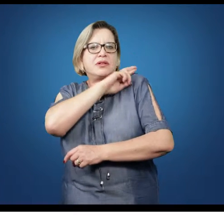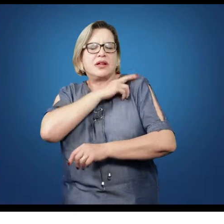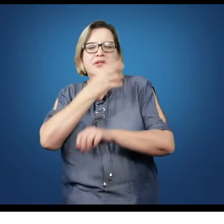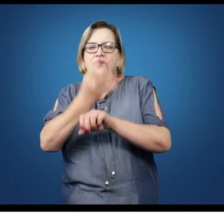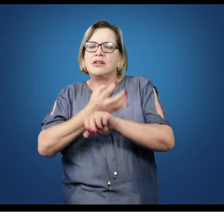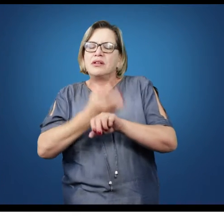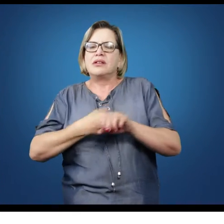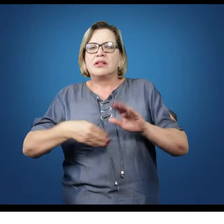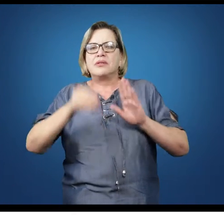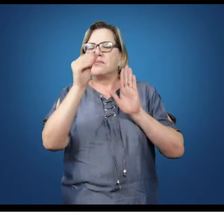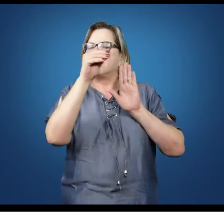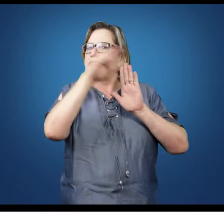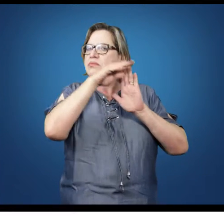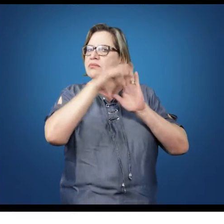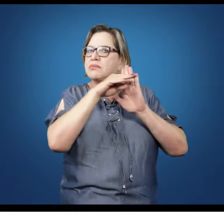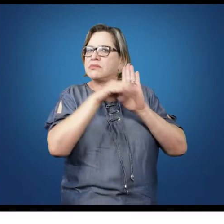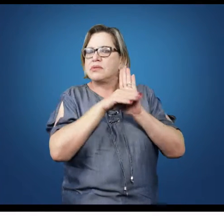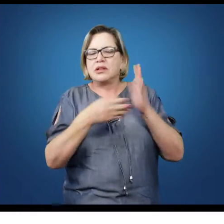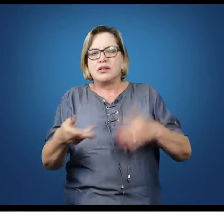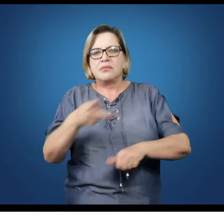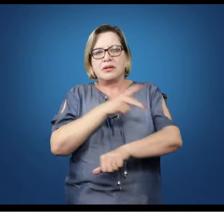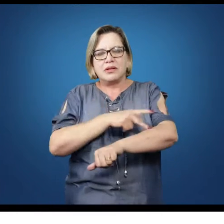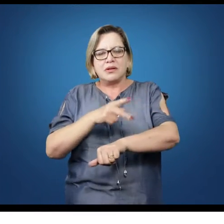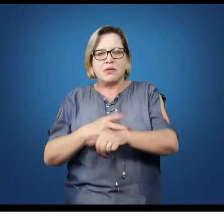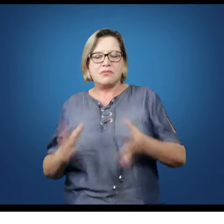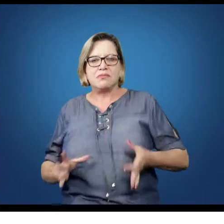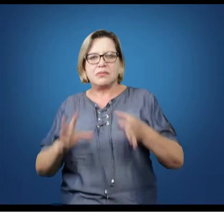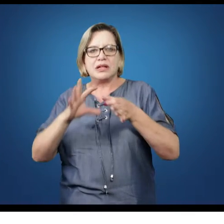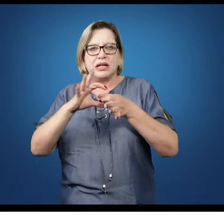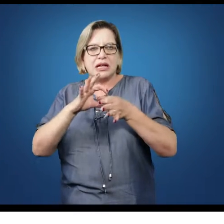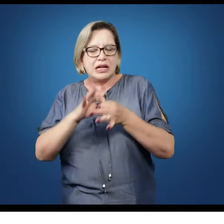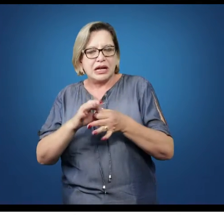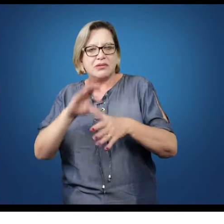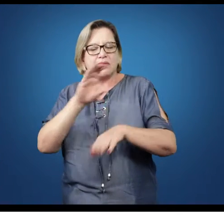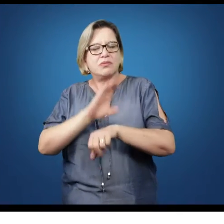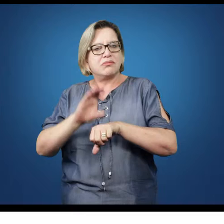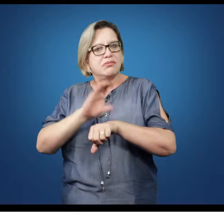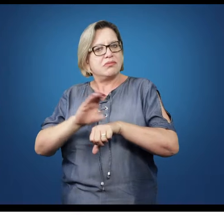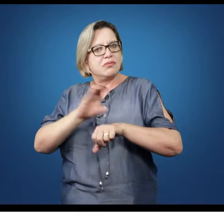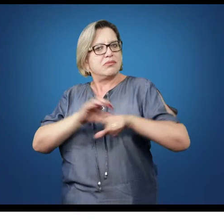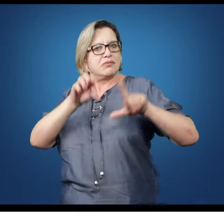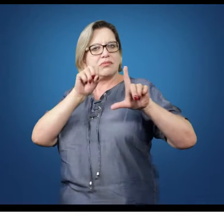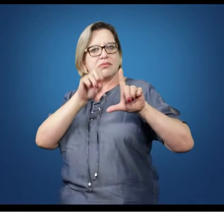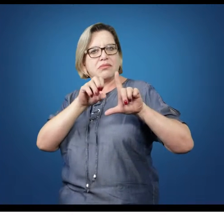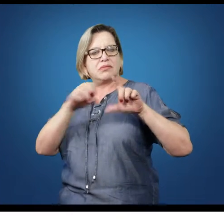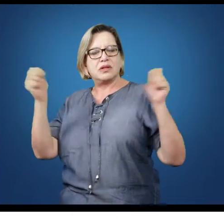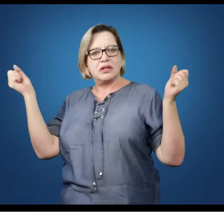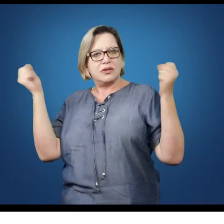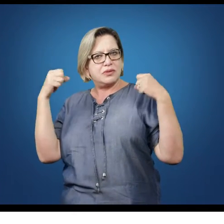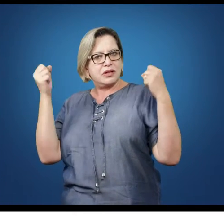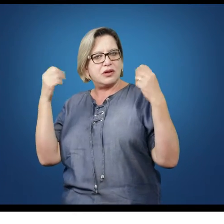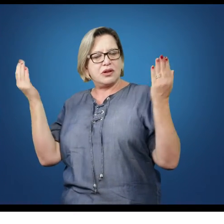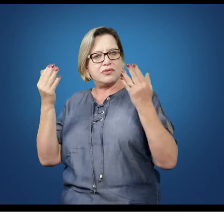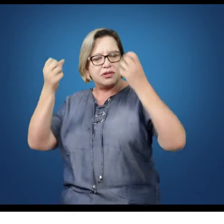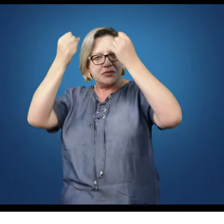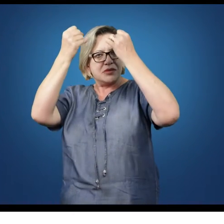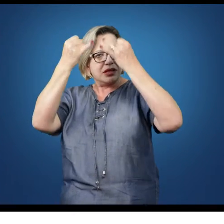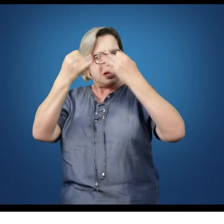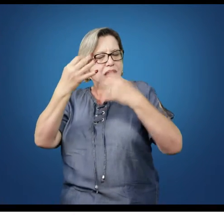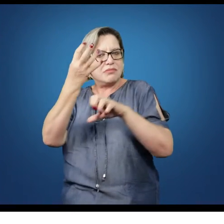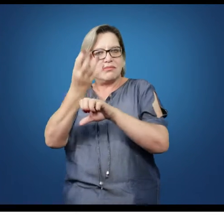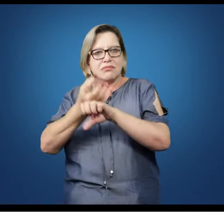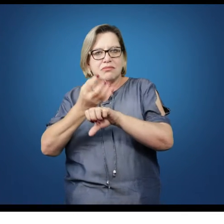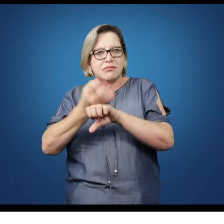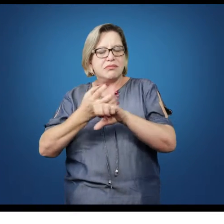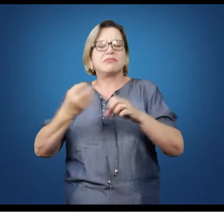pedagógicos integrados no curso de licenciatura de educação física. Estou aqui para apresentar a nossa disciplina de projetos pedagógicos